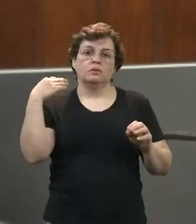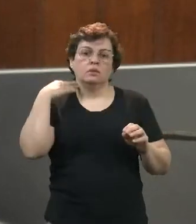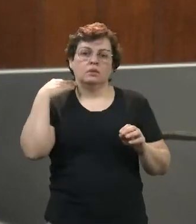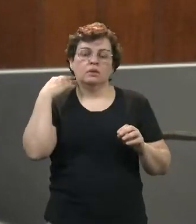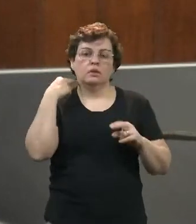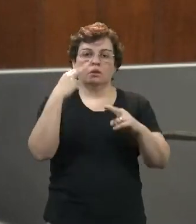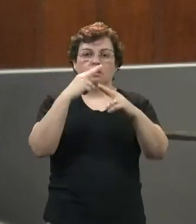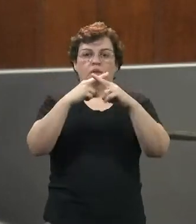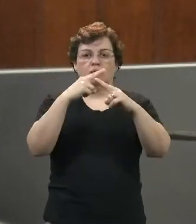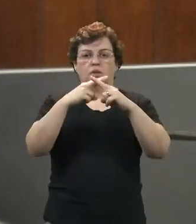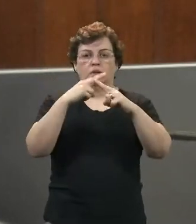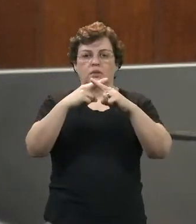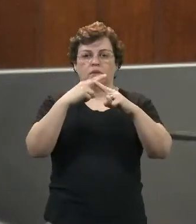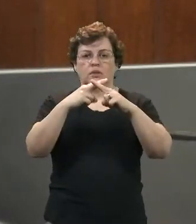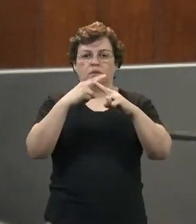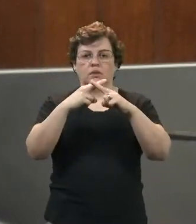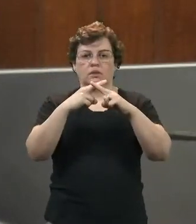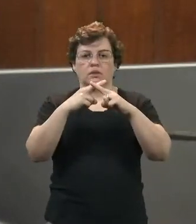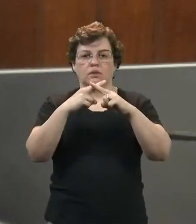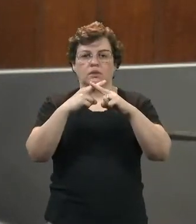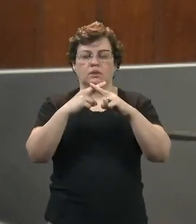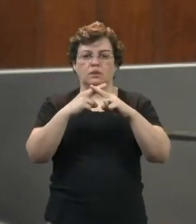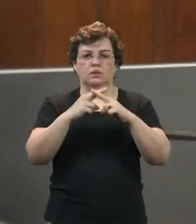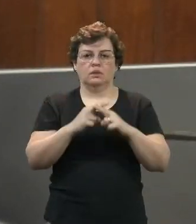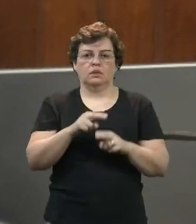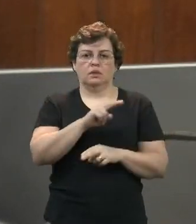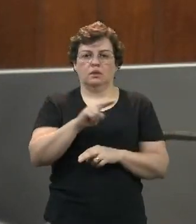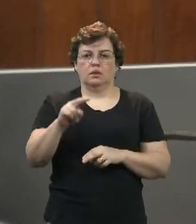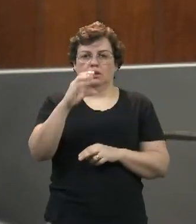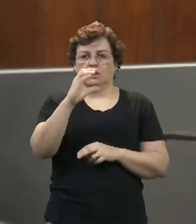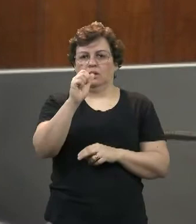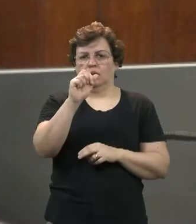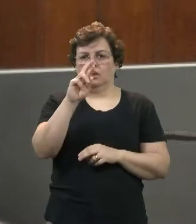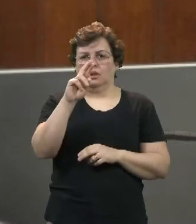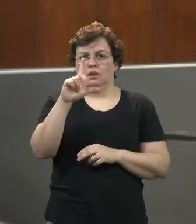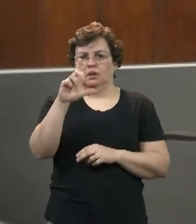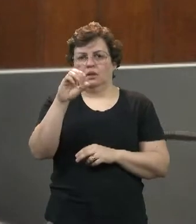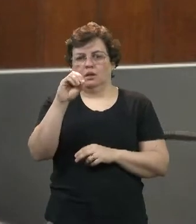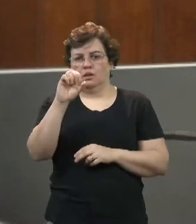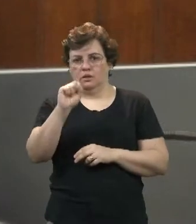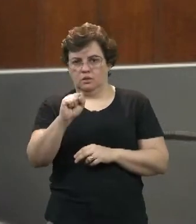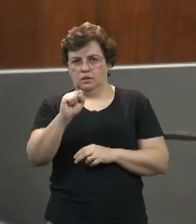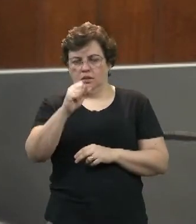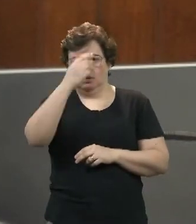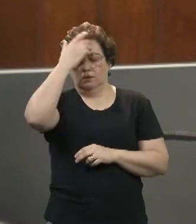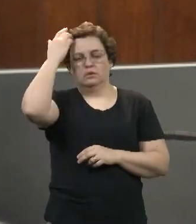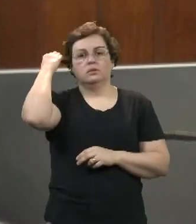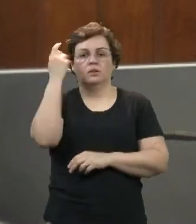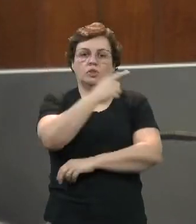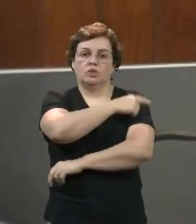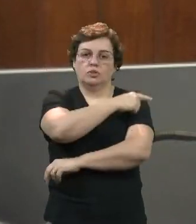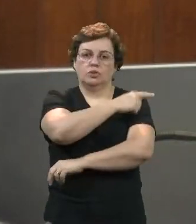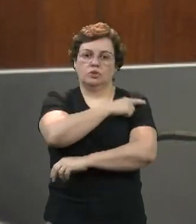Caixa Econômica Federal, Sr. Cargos Alberto Trabali, gerente-geral.